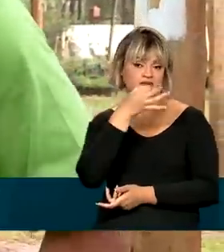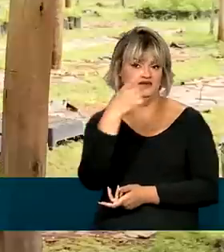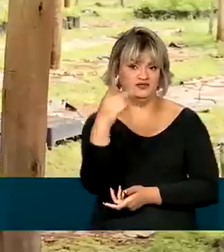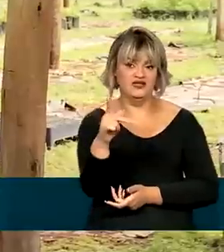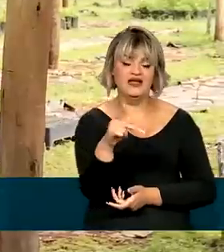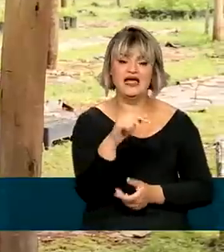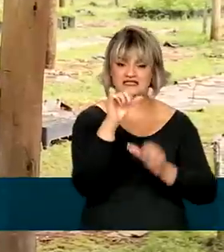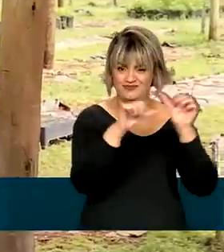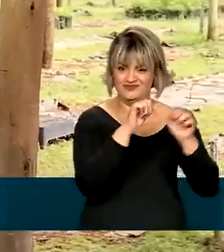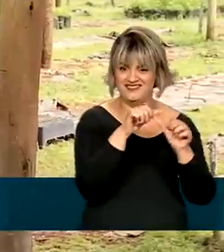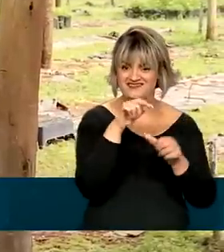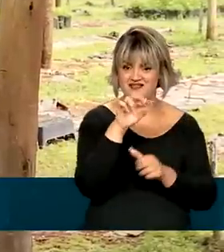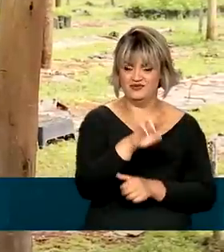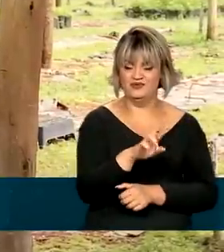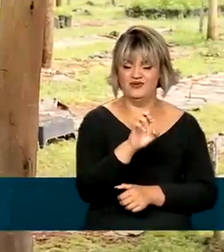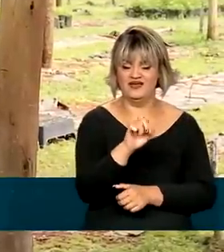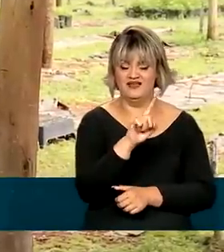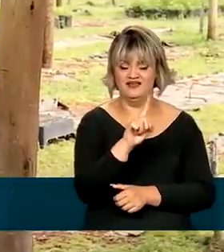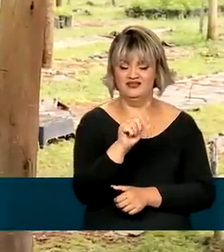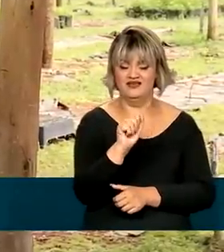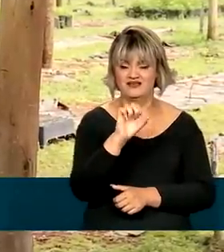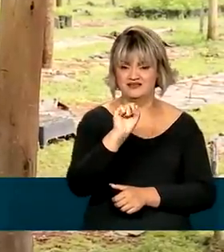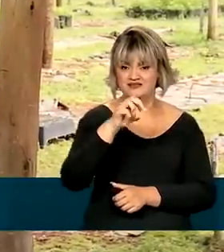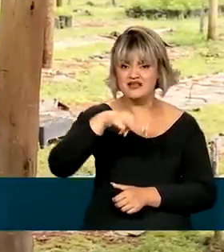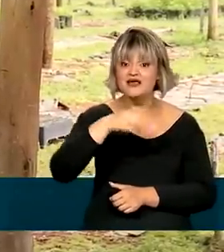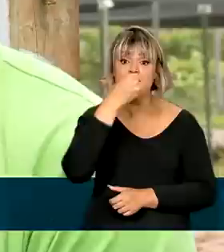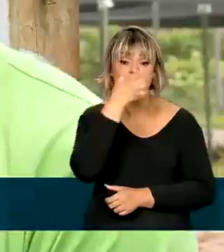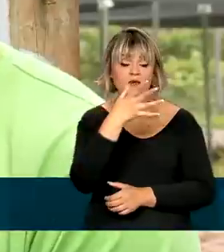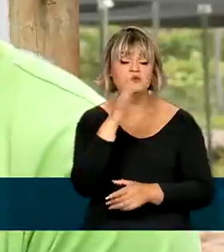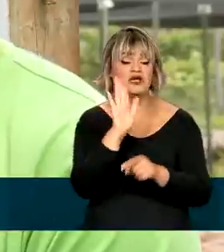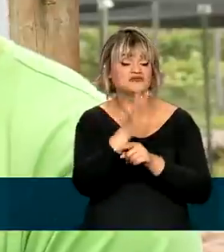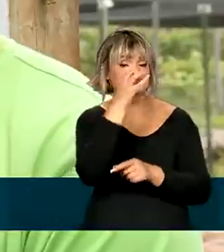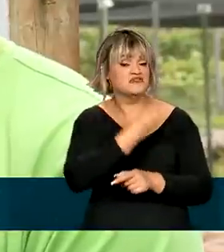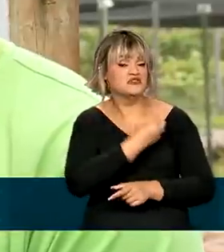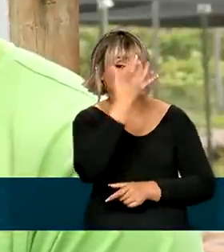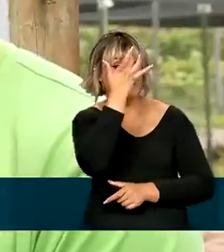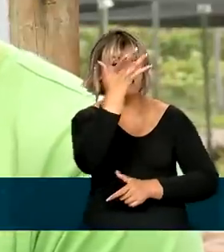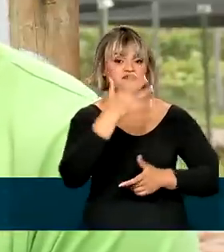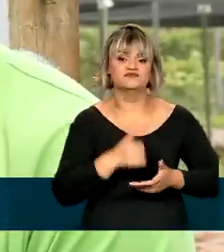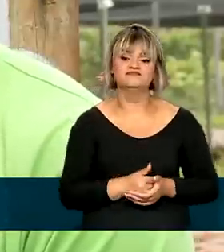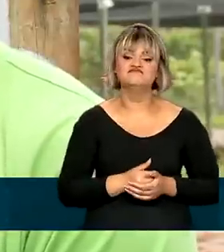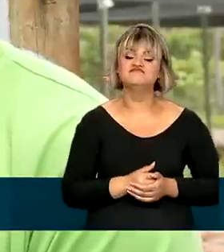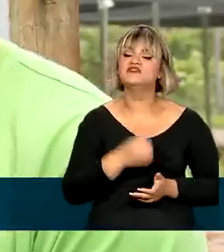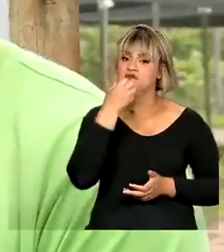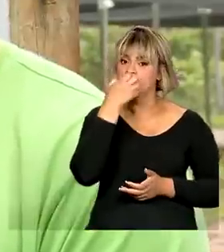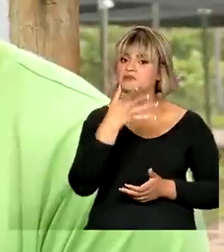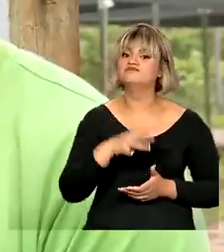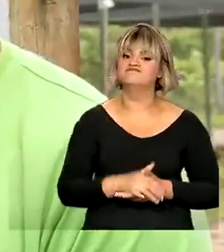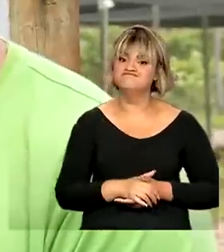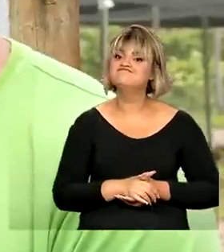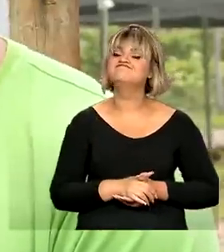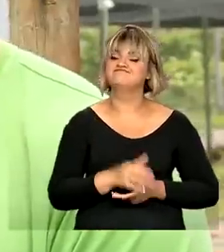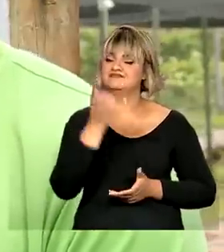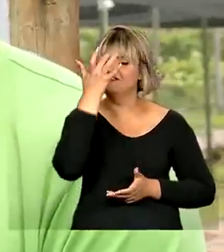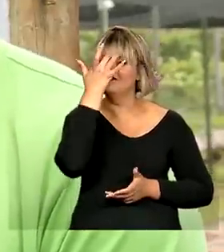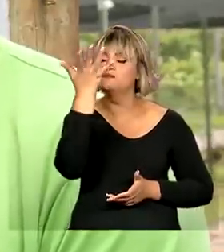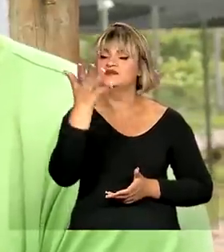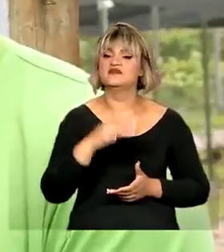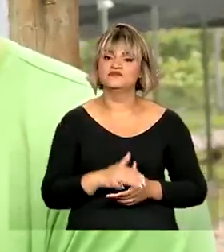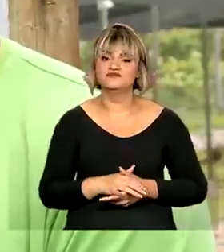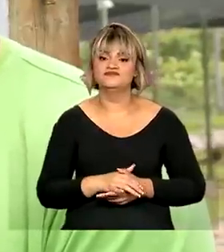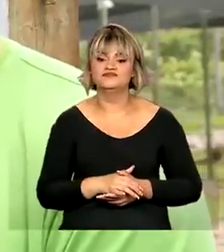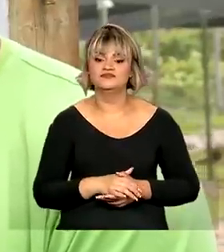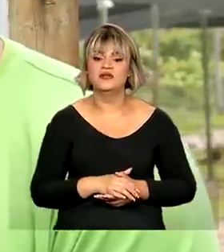mudanças trouxeram mais facilidade para o produtor. Veio bem acalhar, viu? Facilitar nossas atividades,